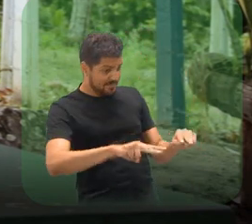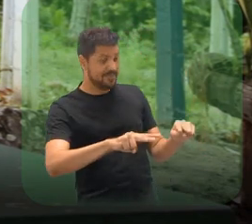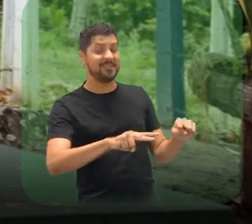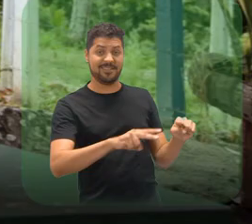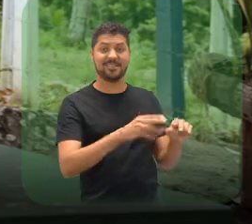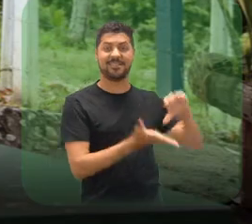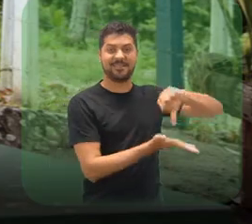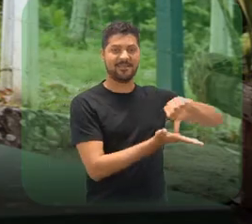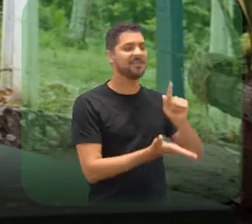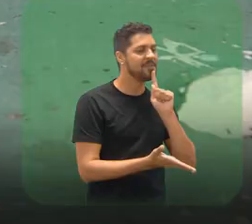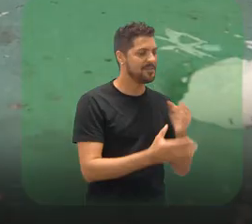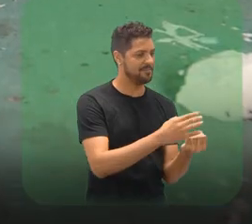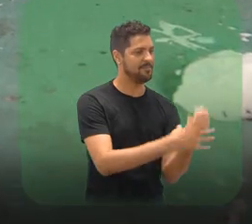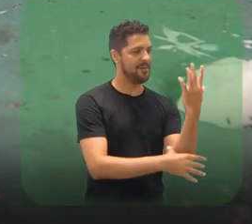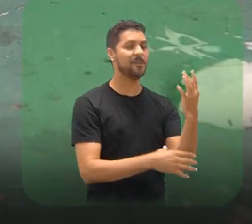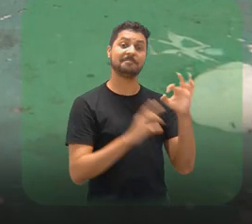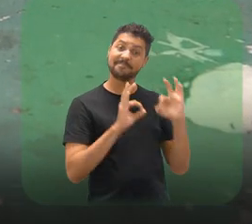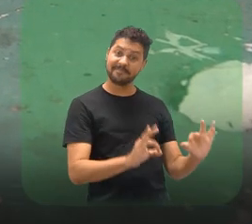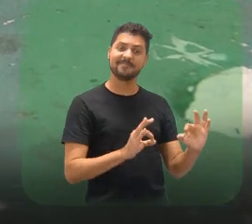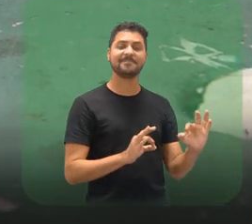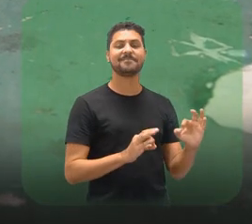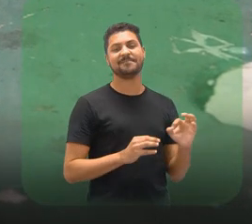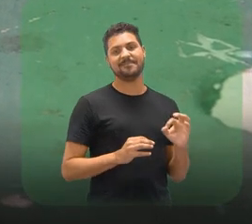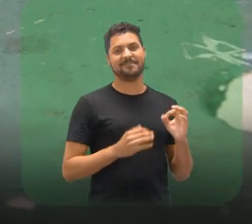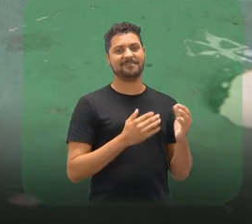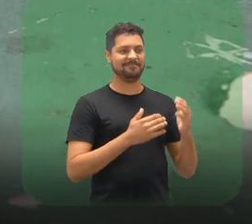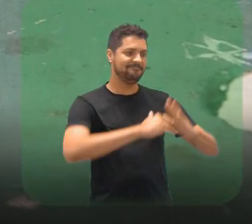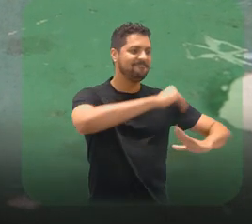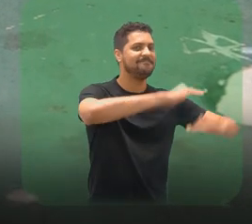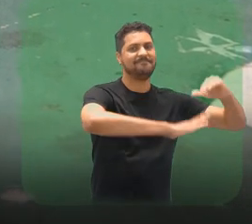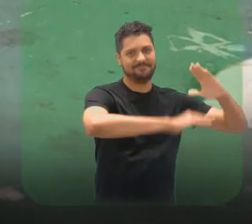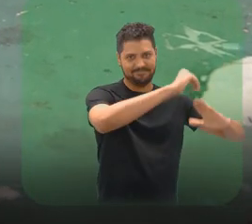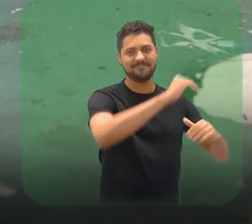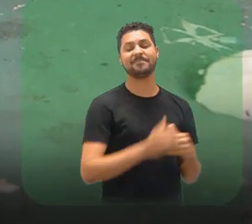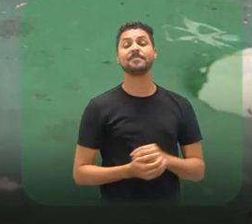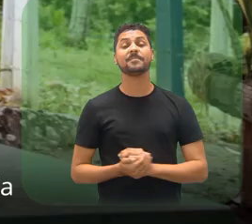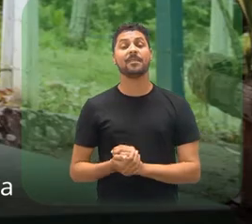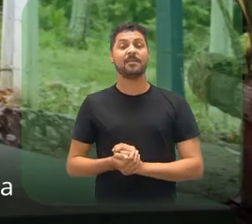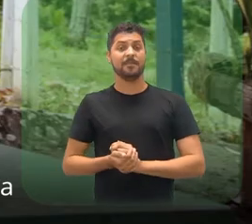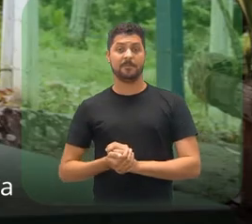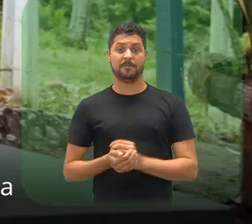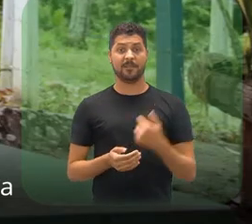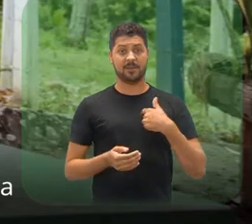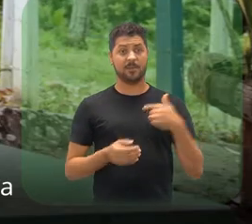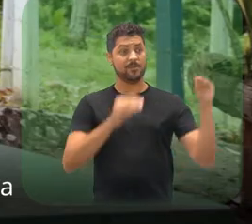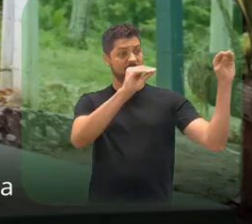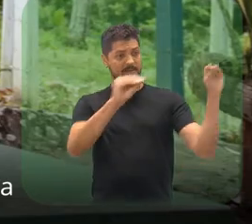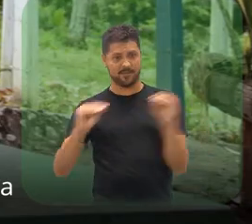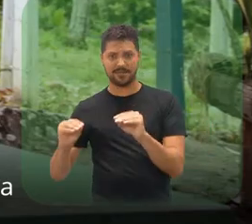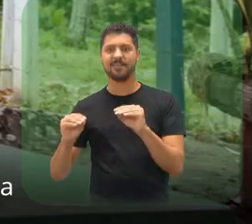gente viu o Campos Garanhuns nascer e é a partir das nossas mãos que esse campus toma corpo. E aí eu volto